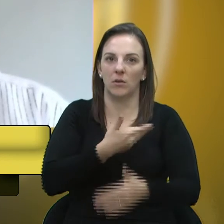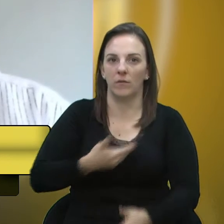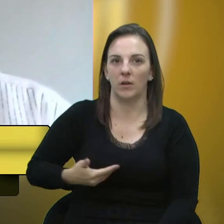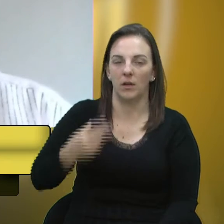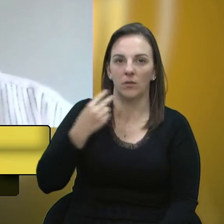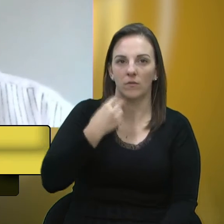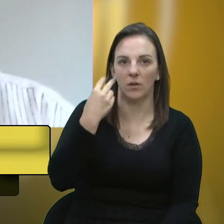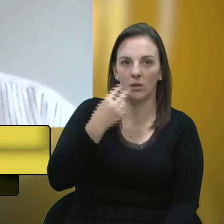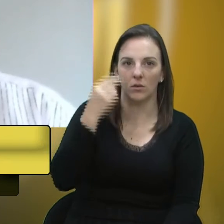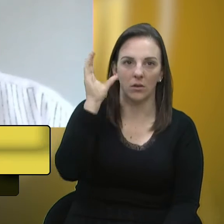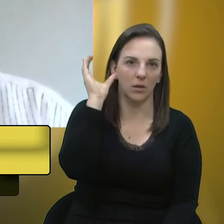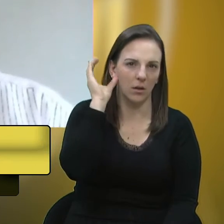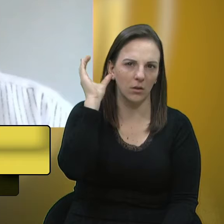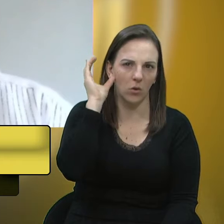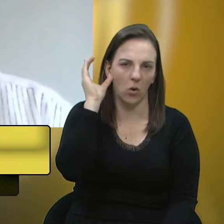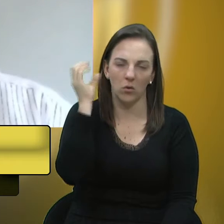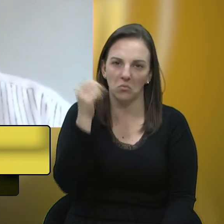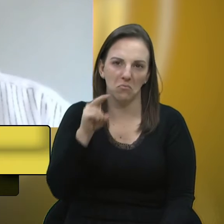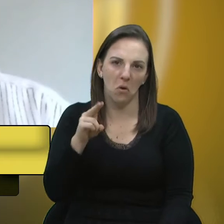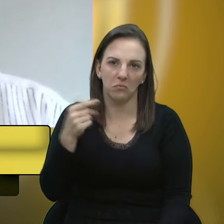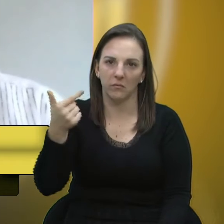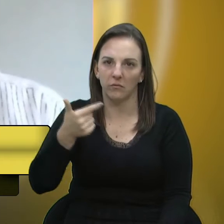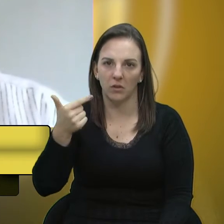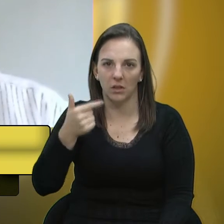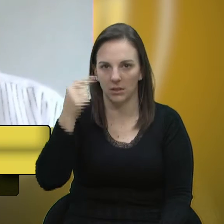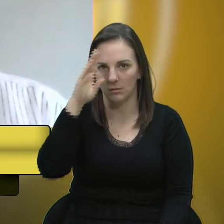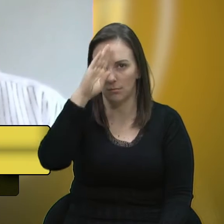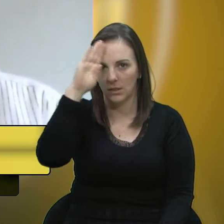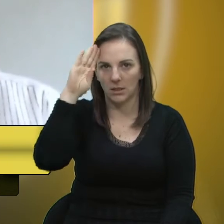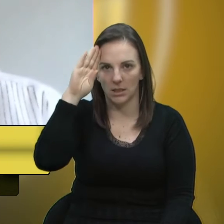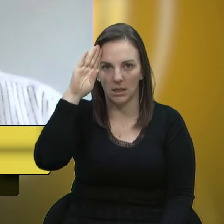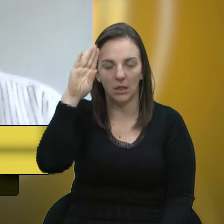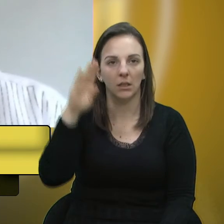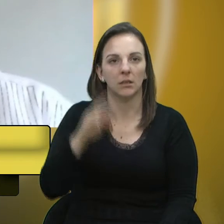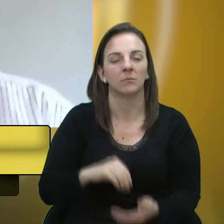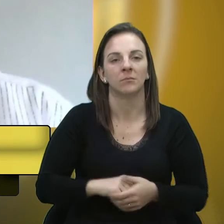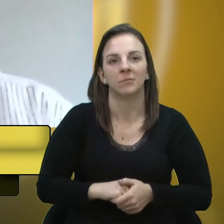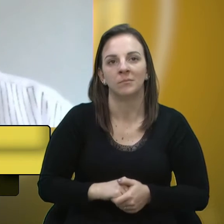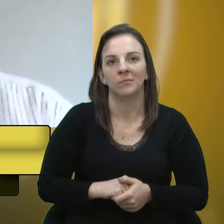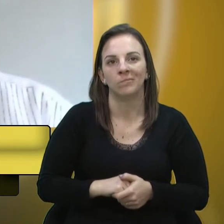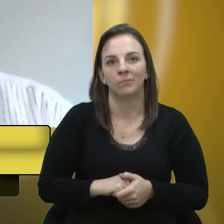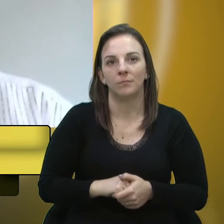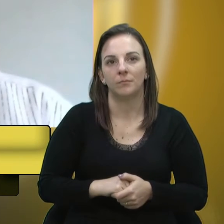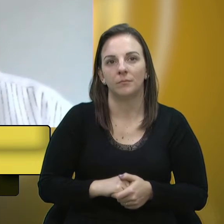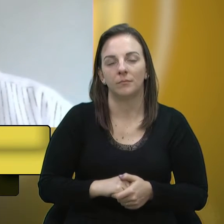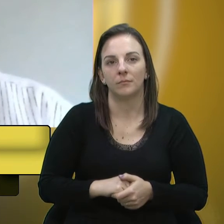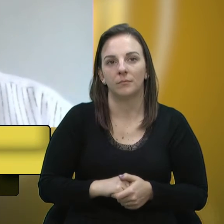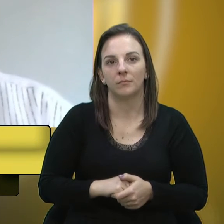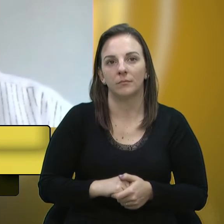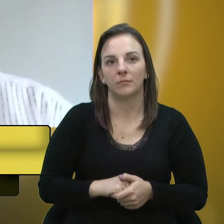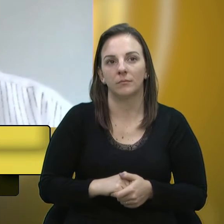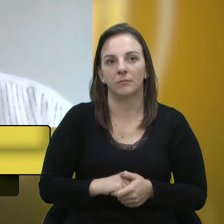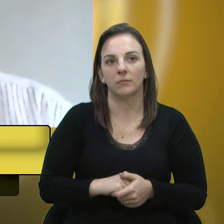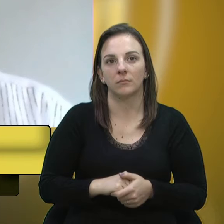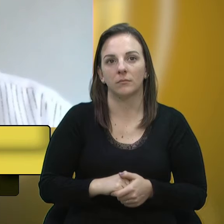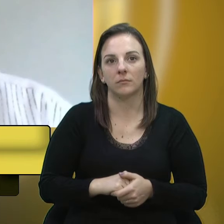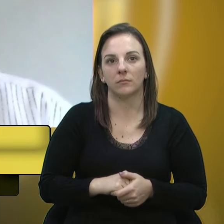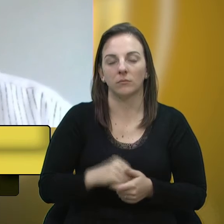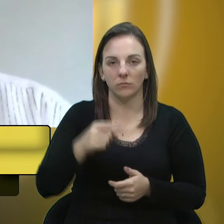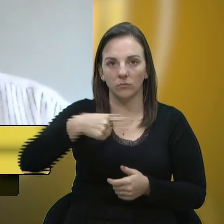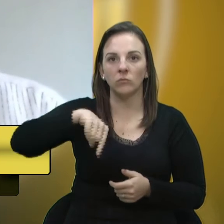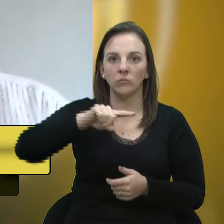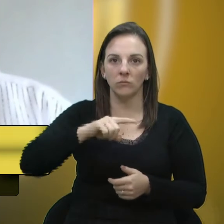vereador Cadore, ou ao vice-líder, o vereador Bressan, seria, nós vamos aprovar, nós vamos votar